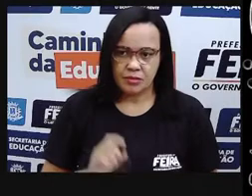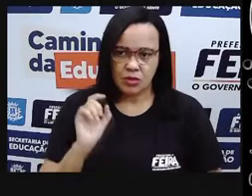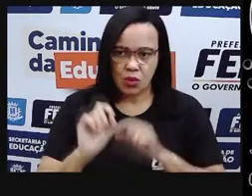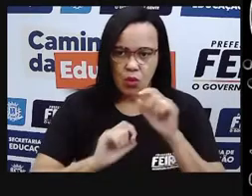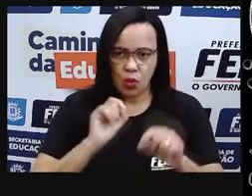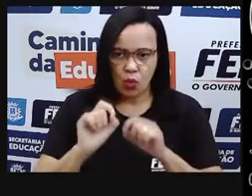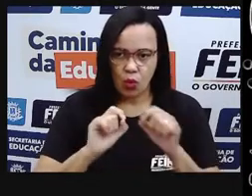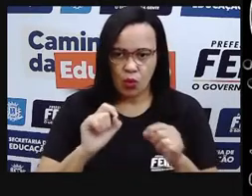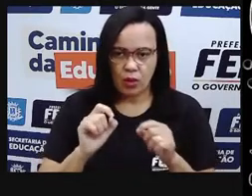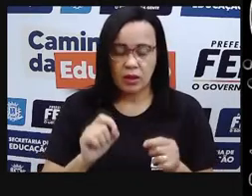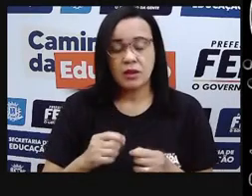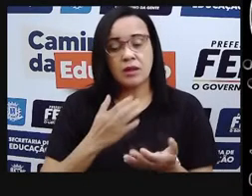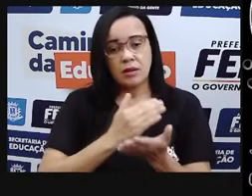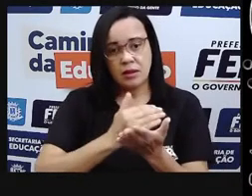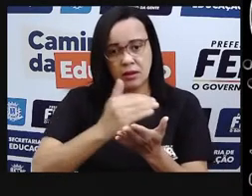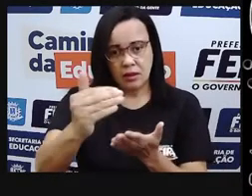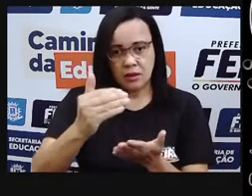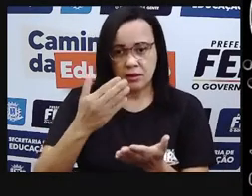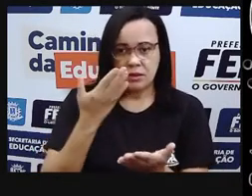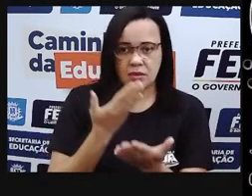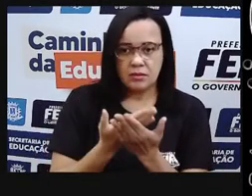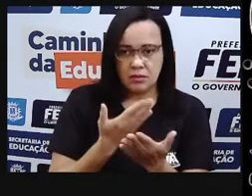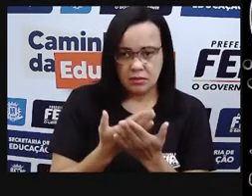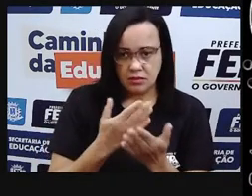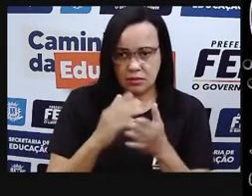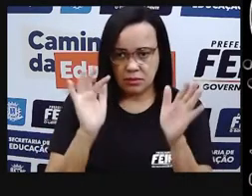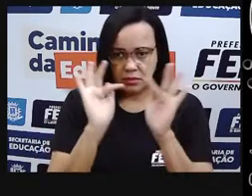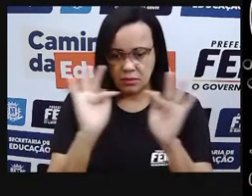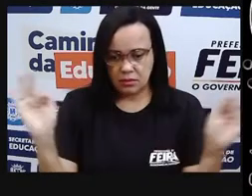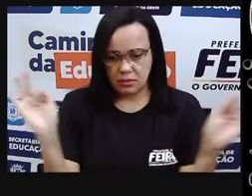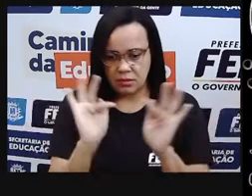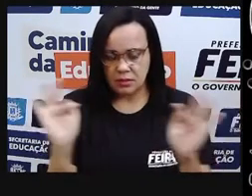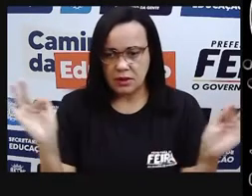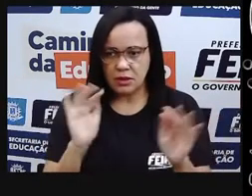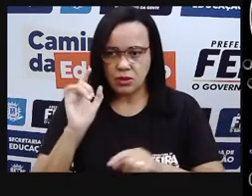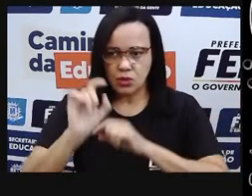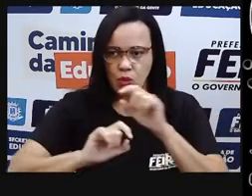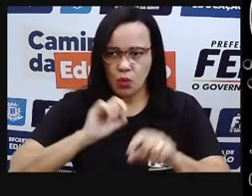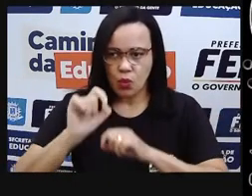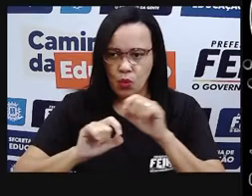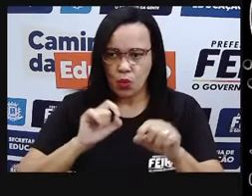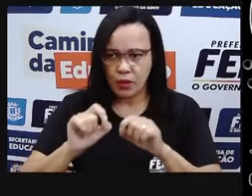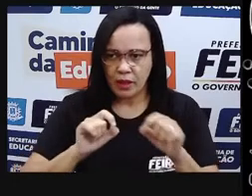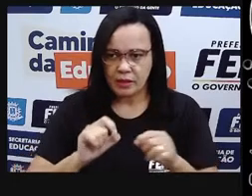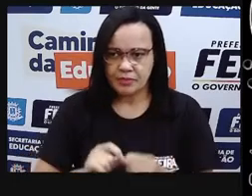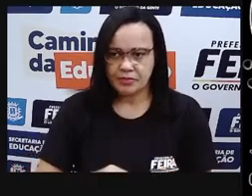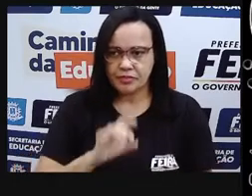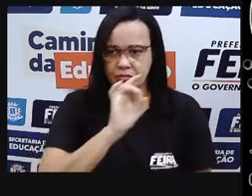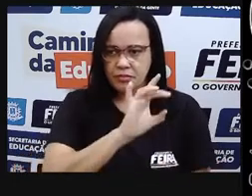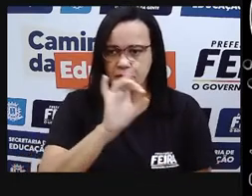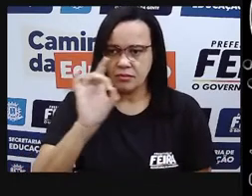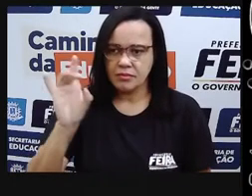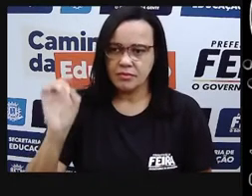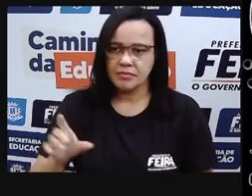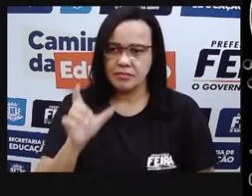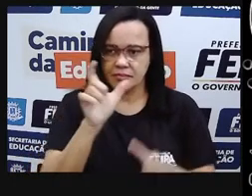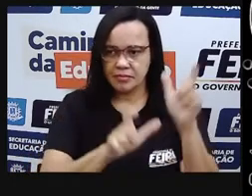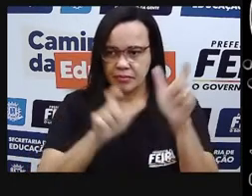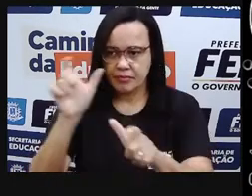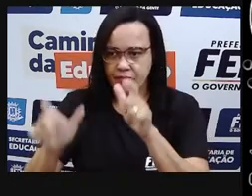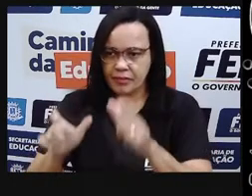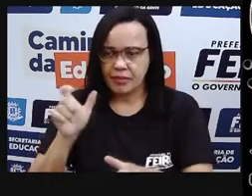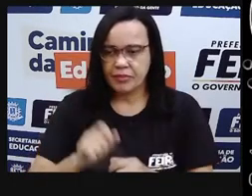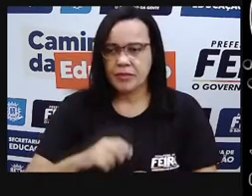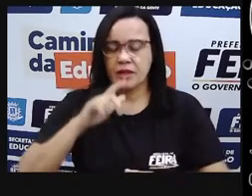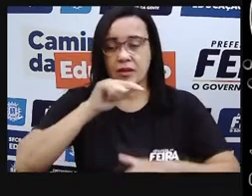E aí para começar a nossa aula, eu trago essa frase de Marie Curie, ela diz o seguinte, cada pessoa deve trabalhar para o seu